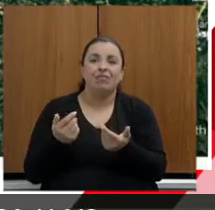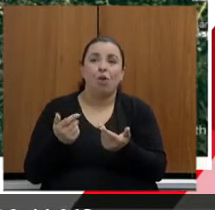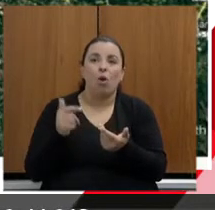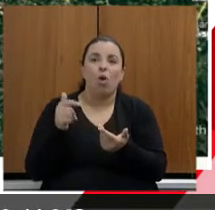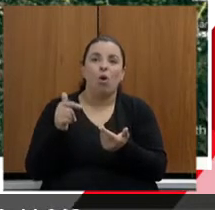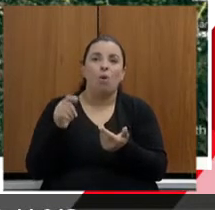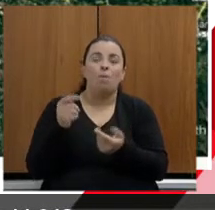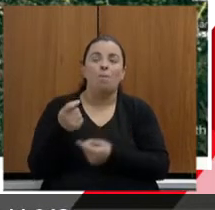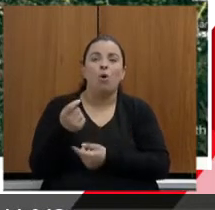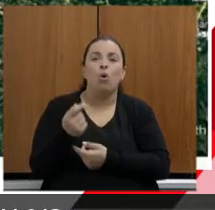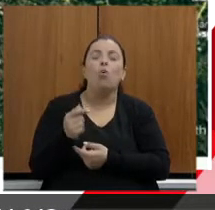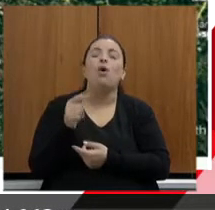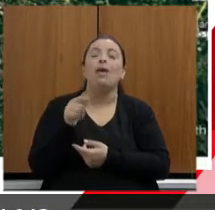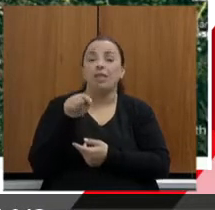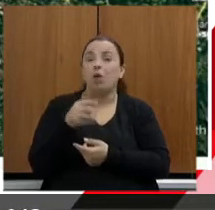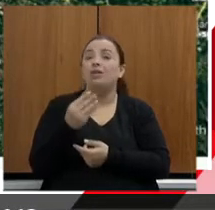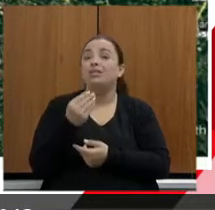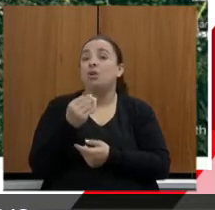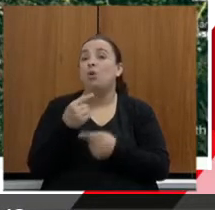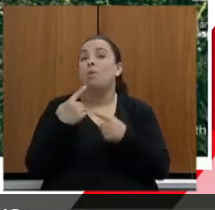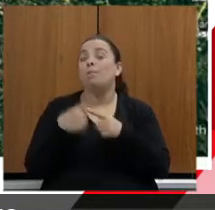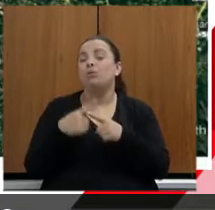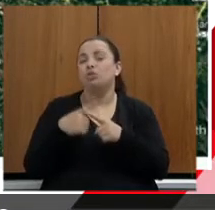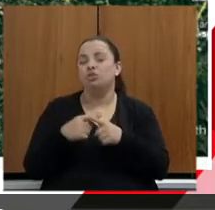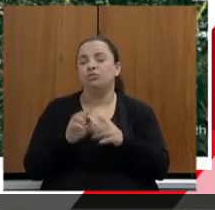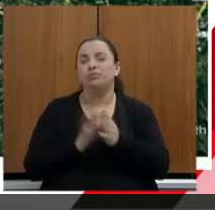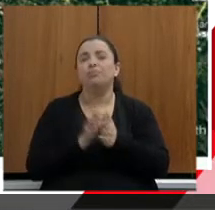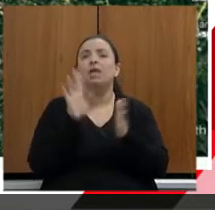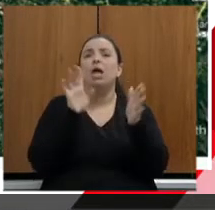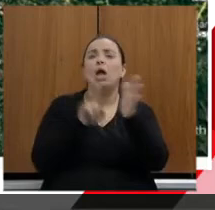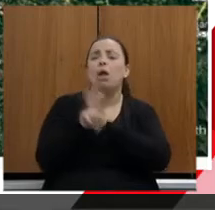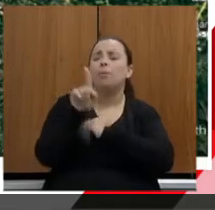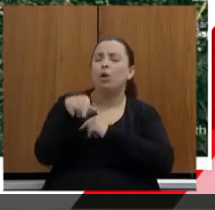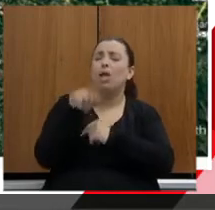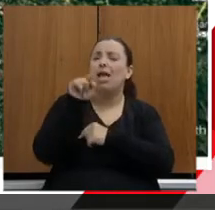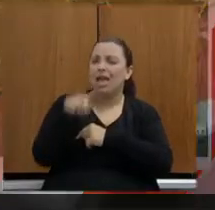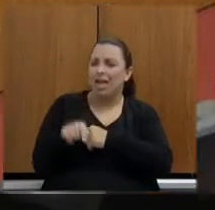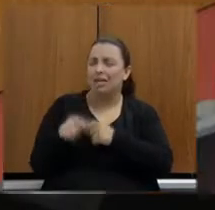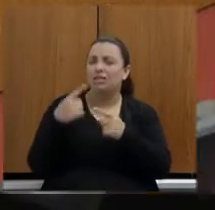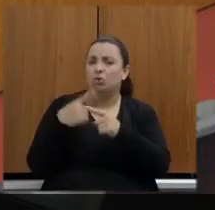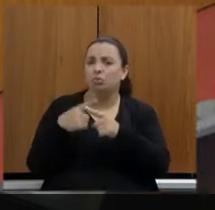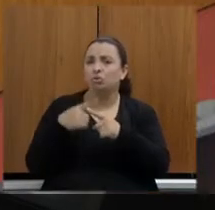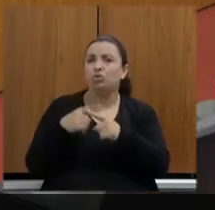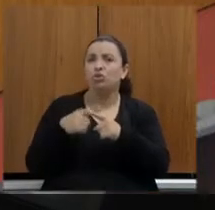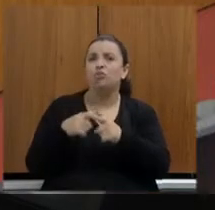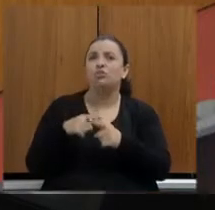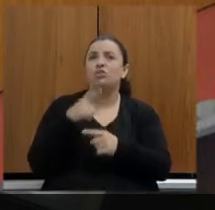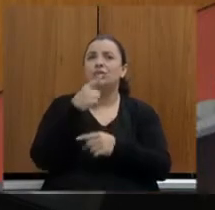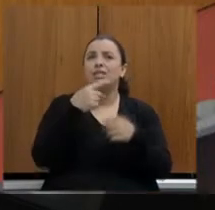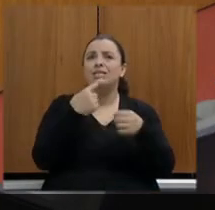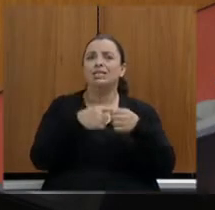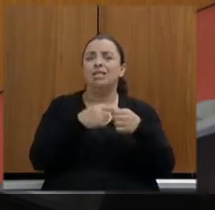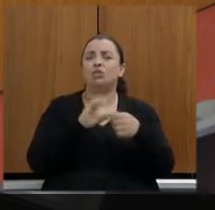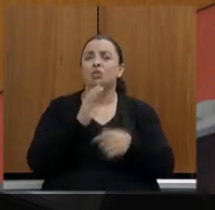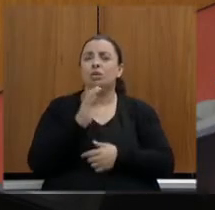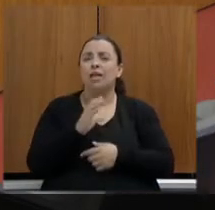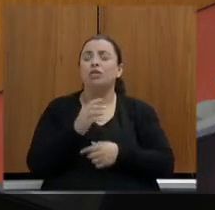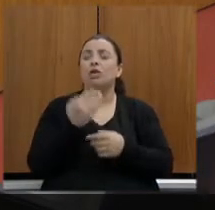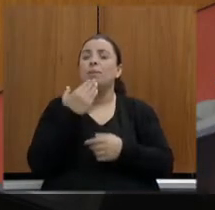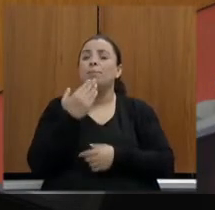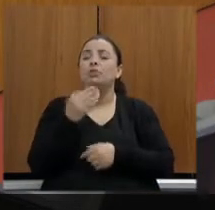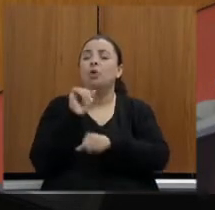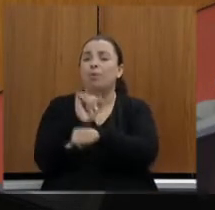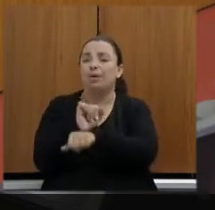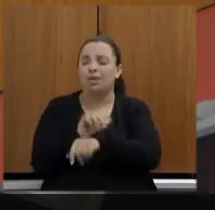Mas foi esse o motivo que o município de Contagem, ou um dos motivos, pediu a paralisação? Não. Na verdade,